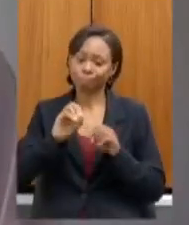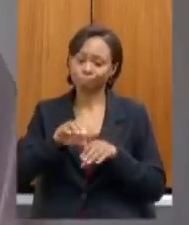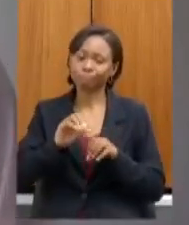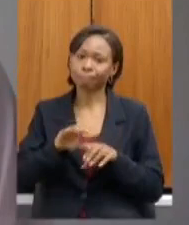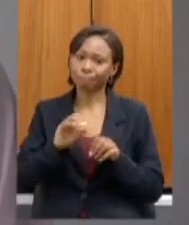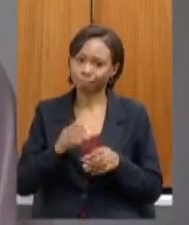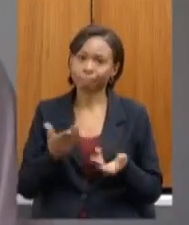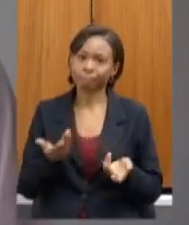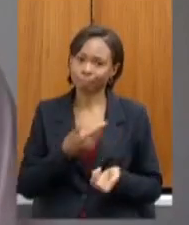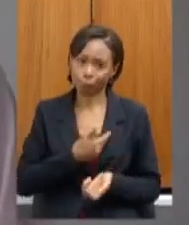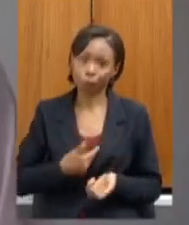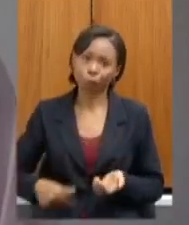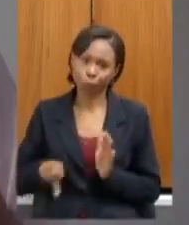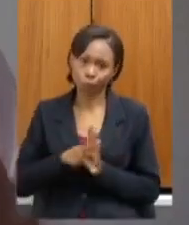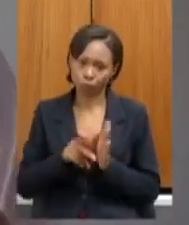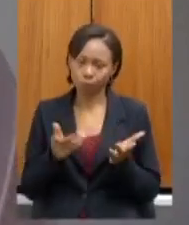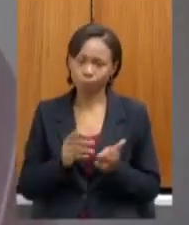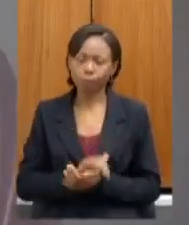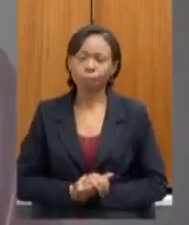Estado de Educação então